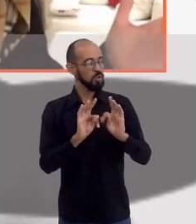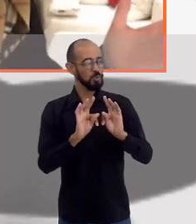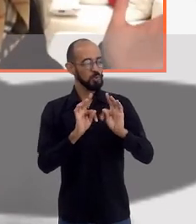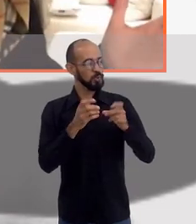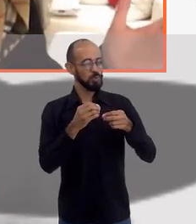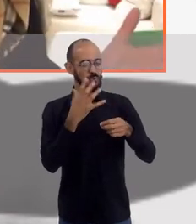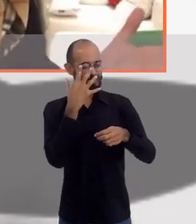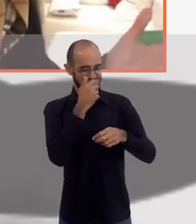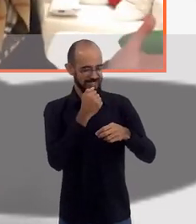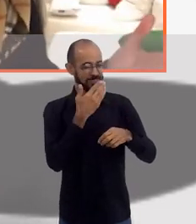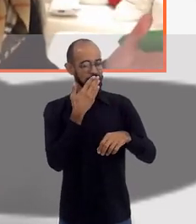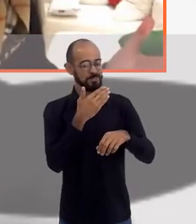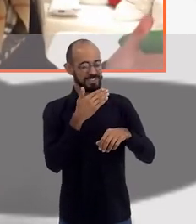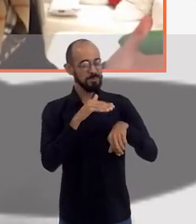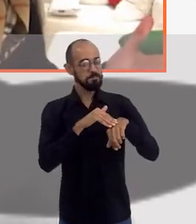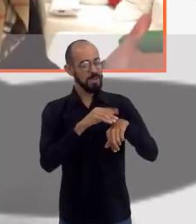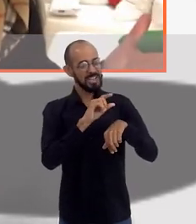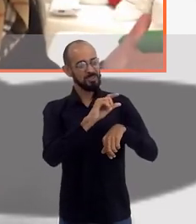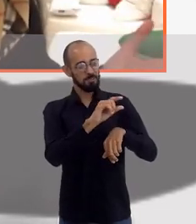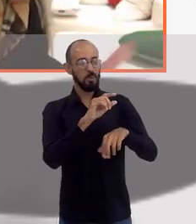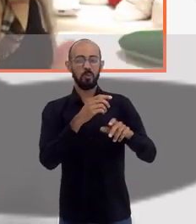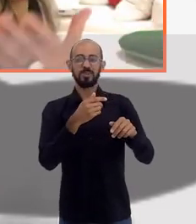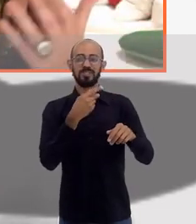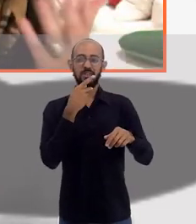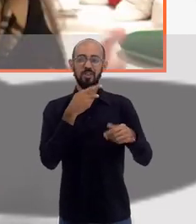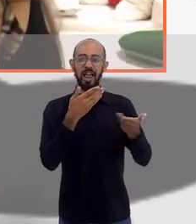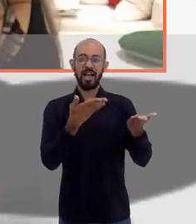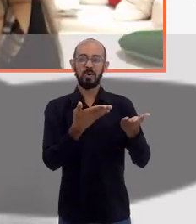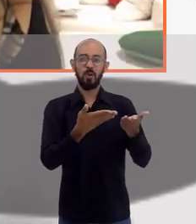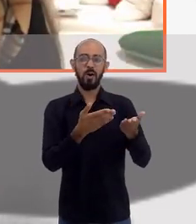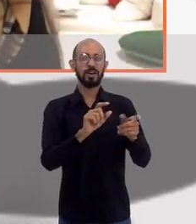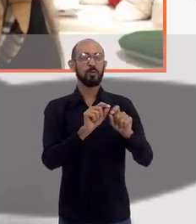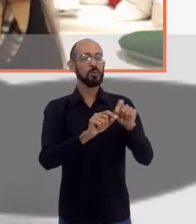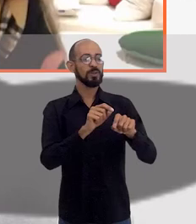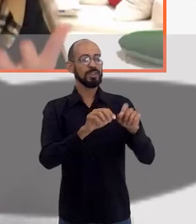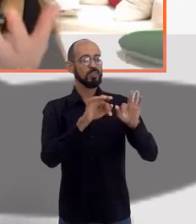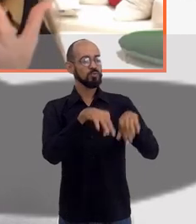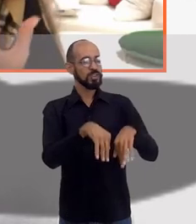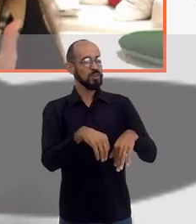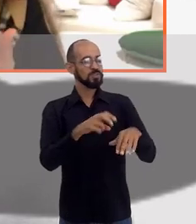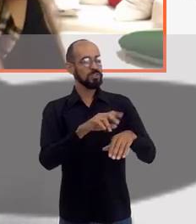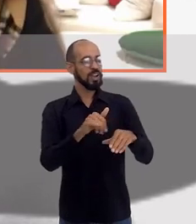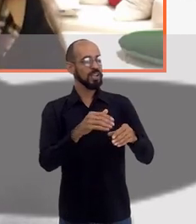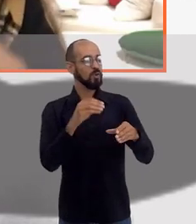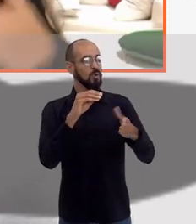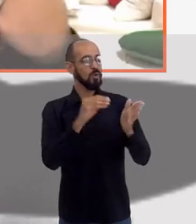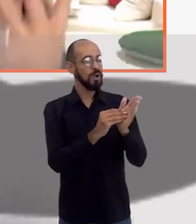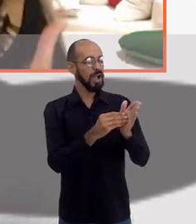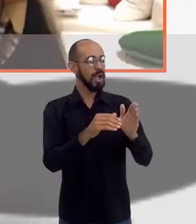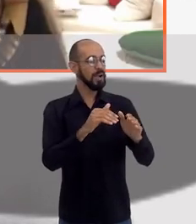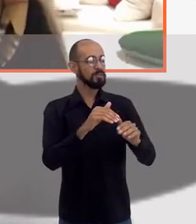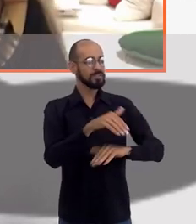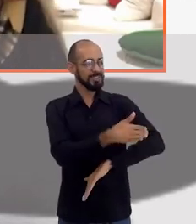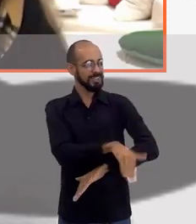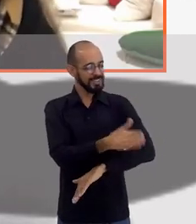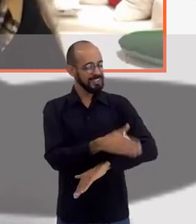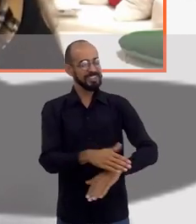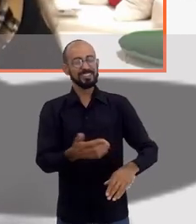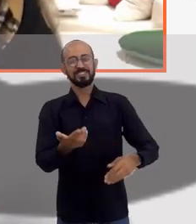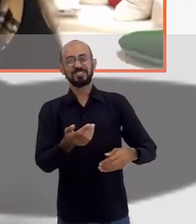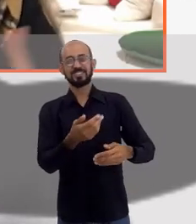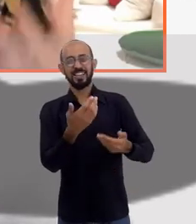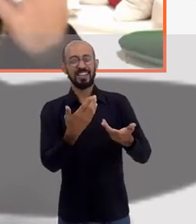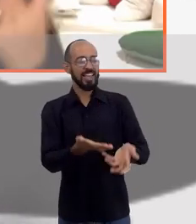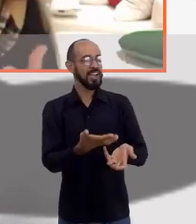todo lindo, eu ainda estou te pedindo mais. O você vai dizer agora no final? Você quer deixar um endereço? Você quer pedir mais ajuda? Você quer